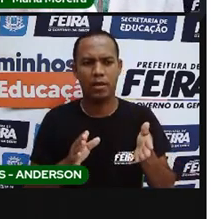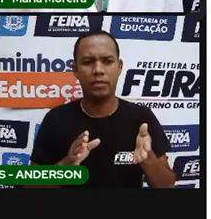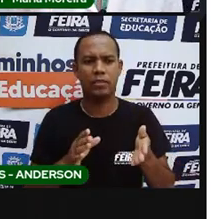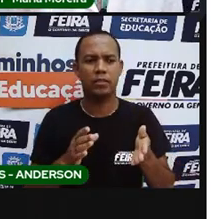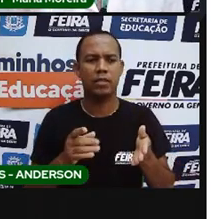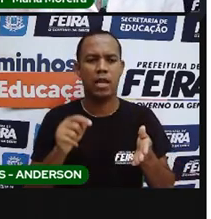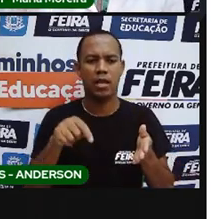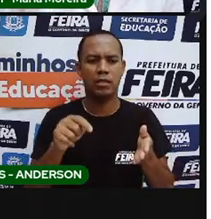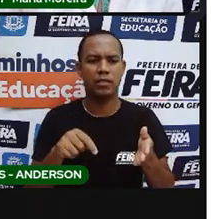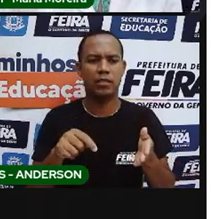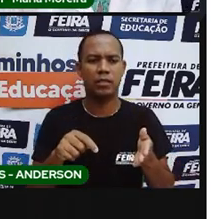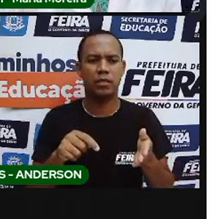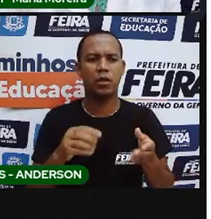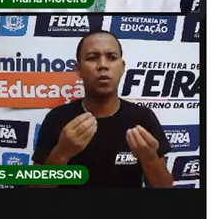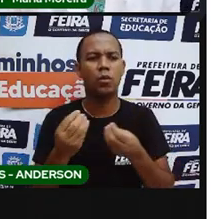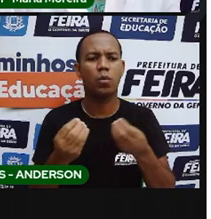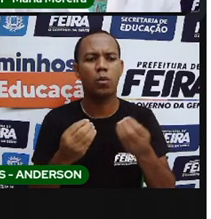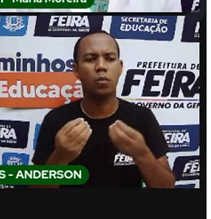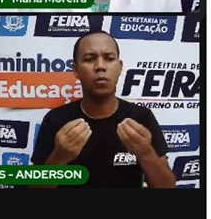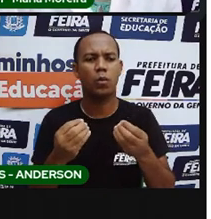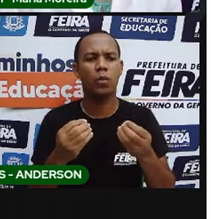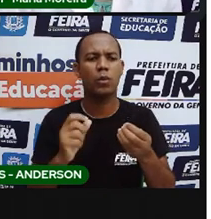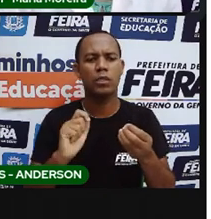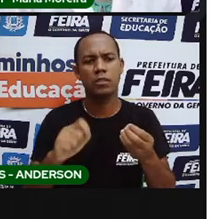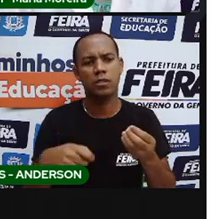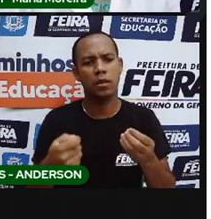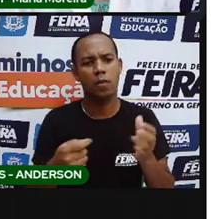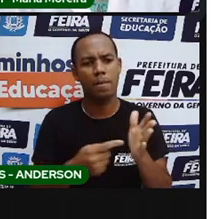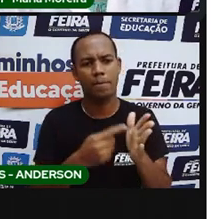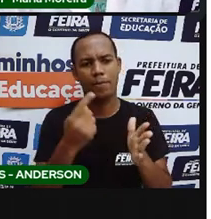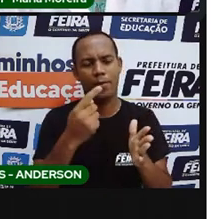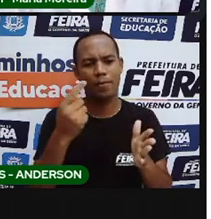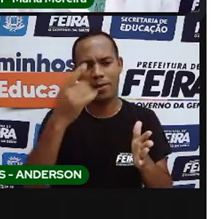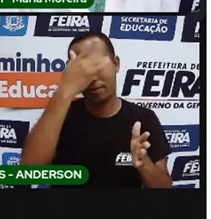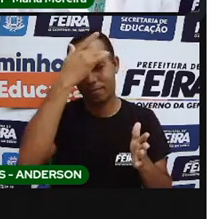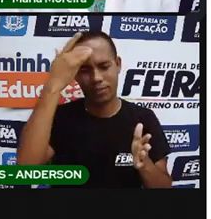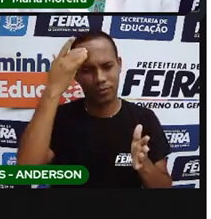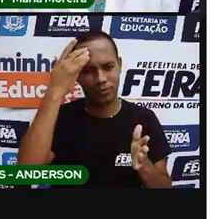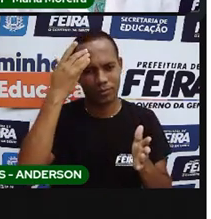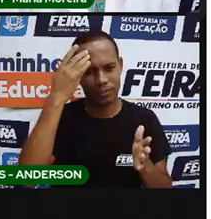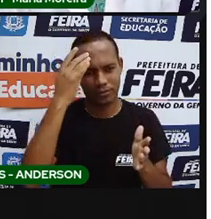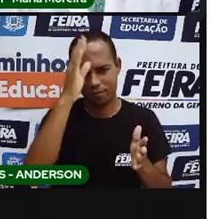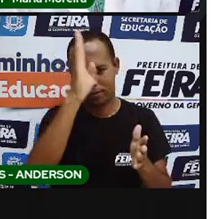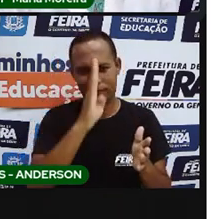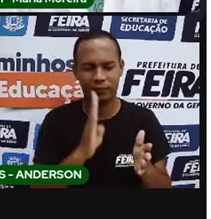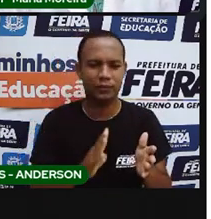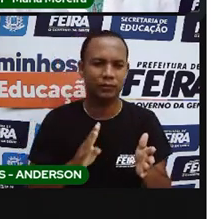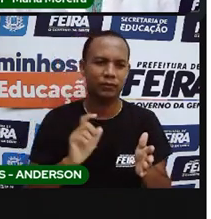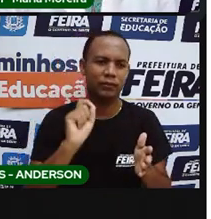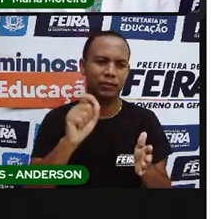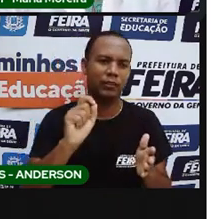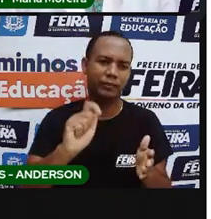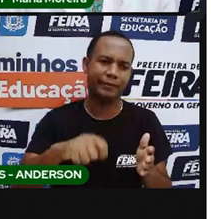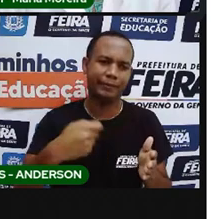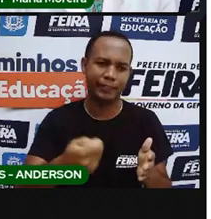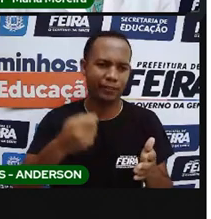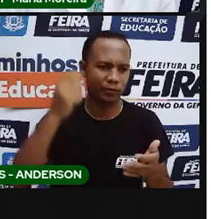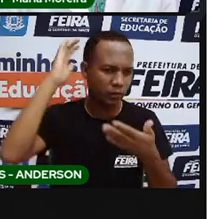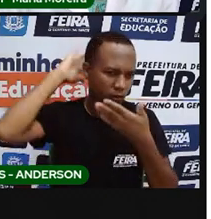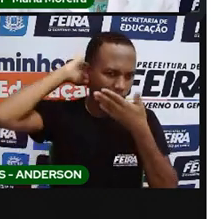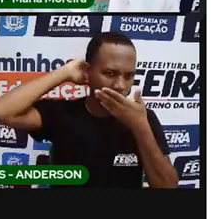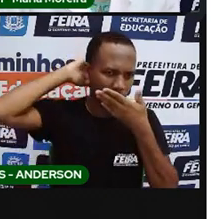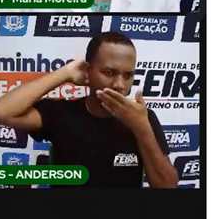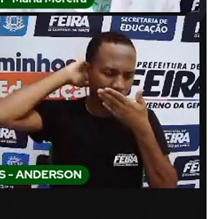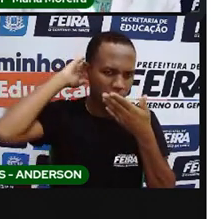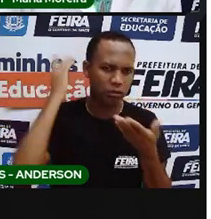povos brasileiros, certo? Então vamos lá. Então aqui vem mais os indígenas, né? E os portugueses nesse encontro aí,